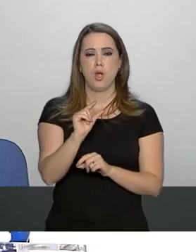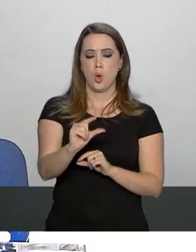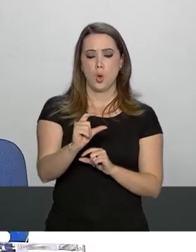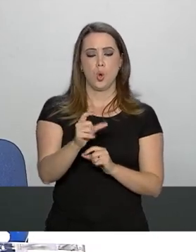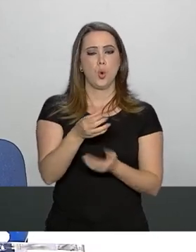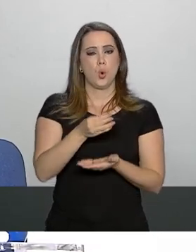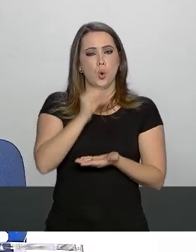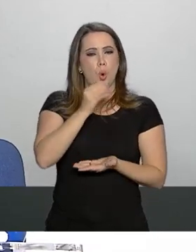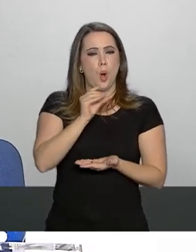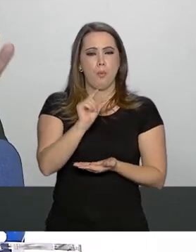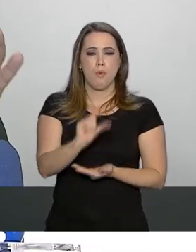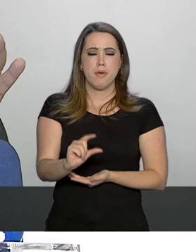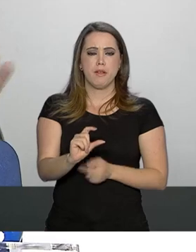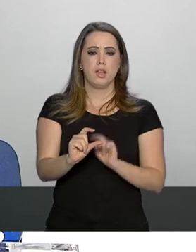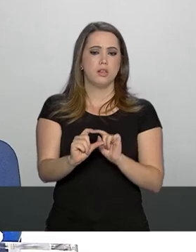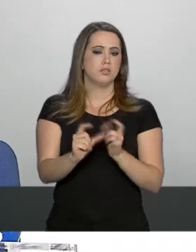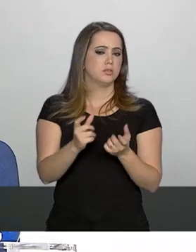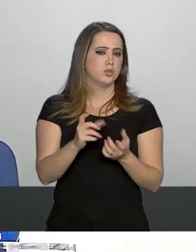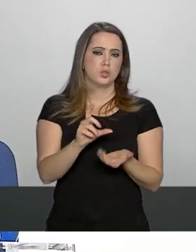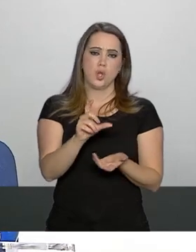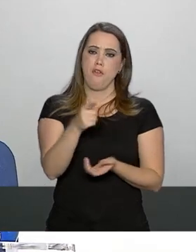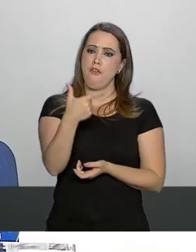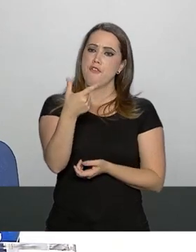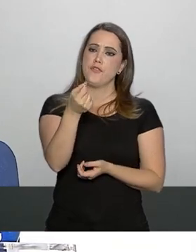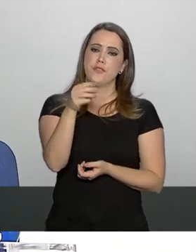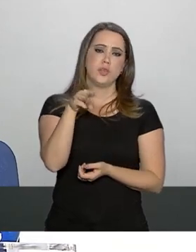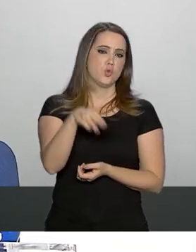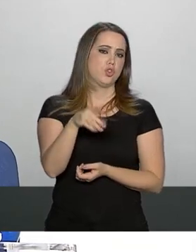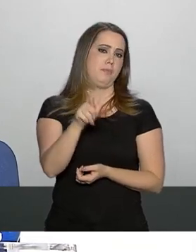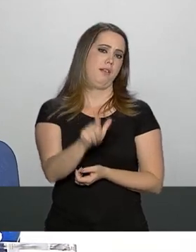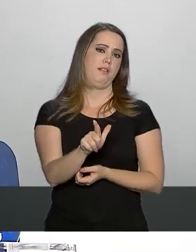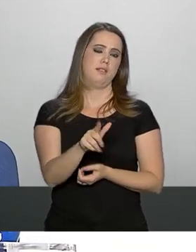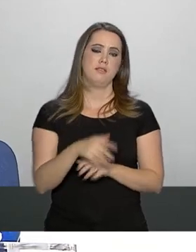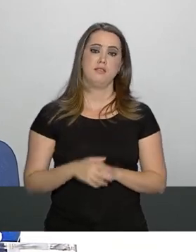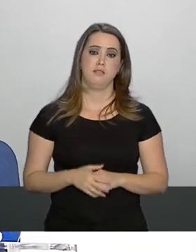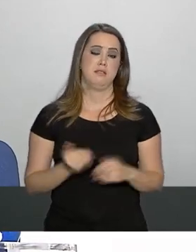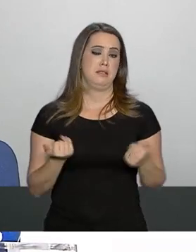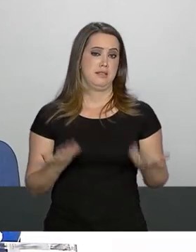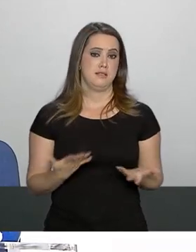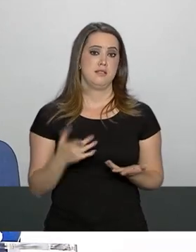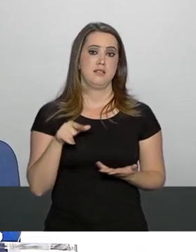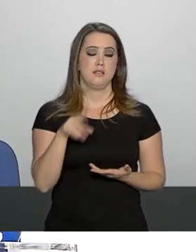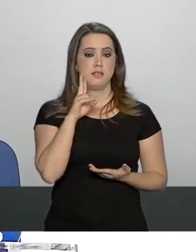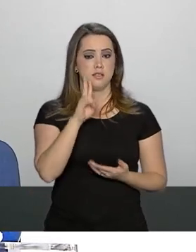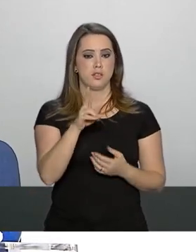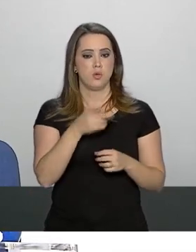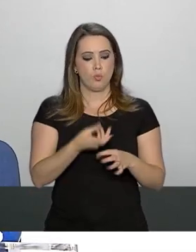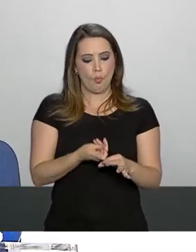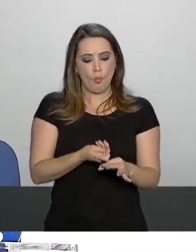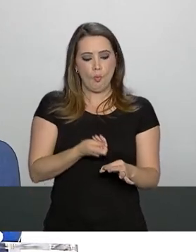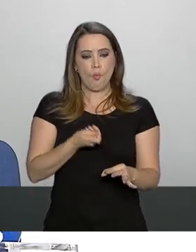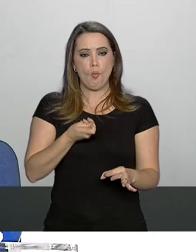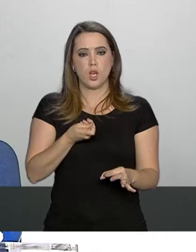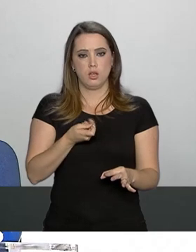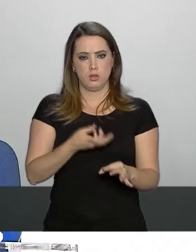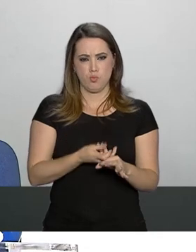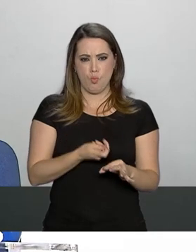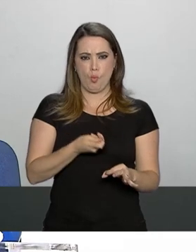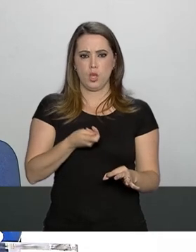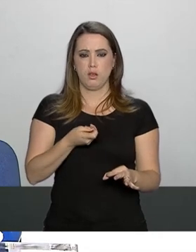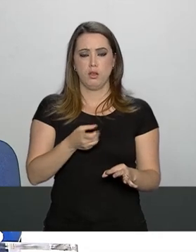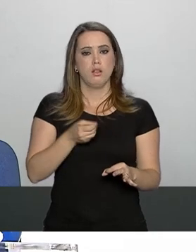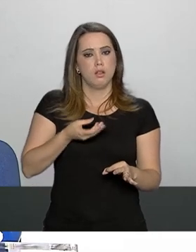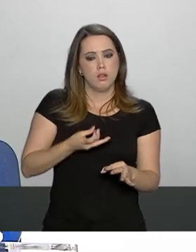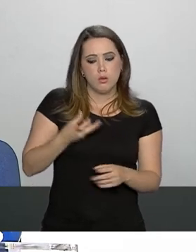o presidente quando ele ingeriu são copos de 20 ml e a quantidade é capturada por meio de uma seringa e colocada